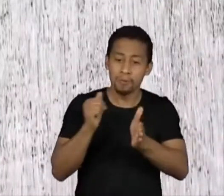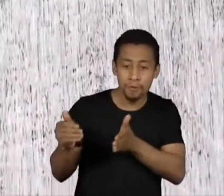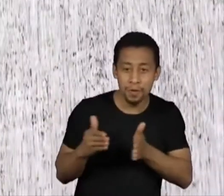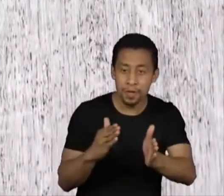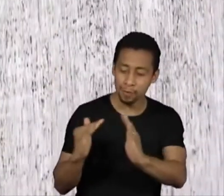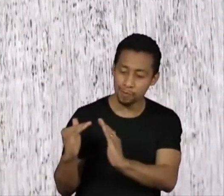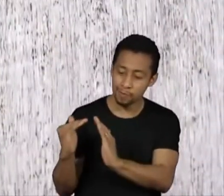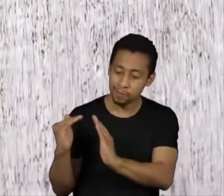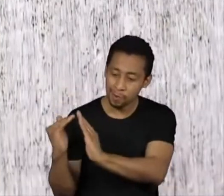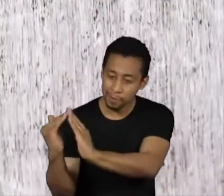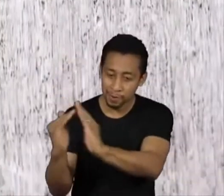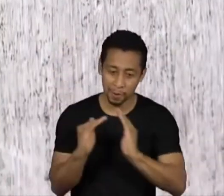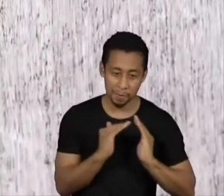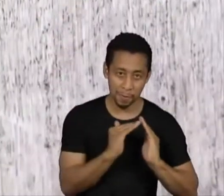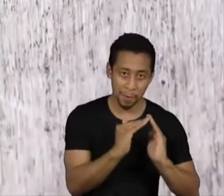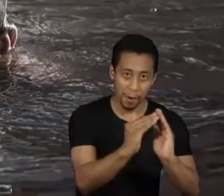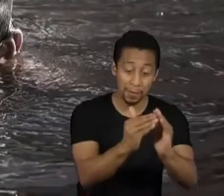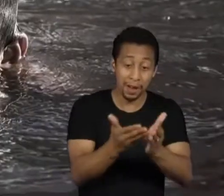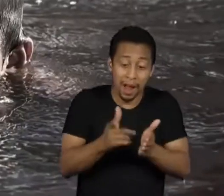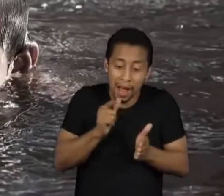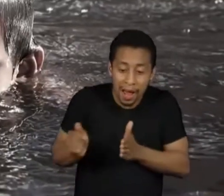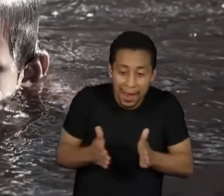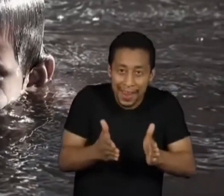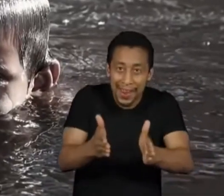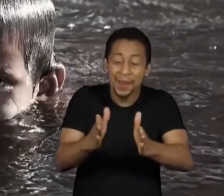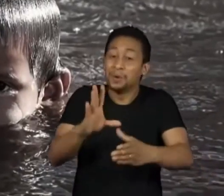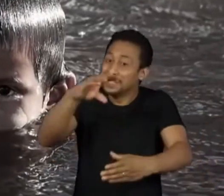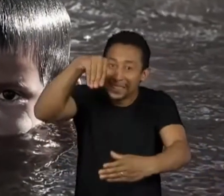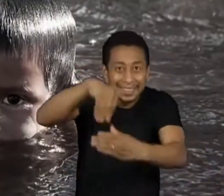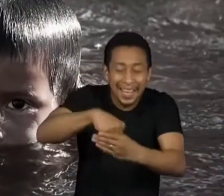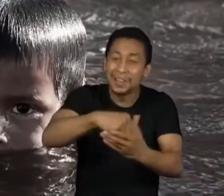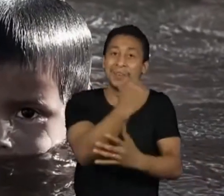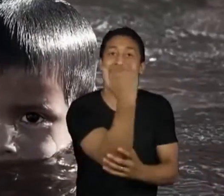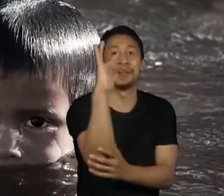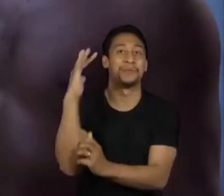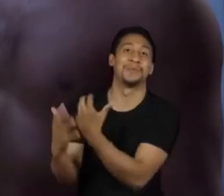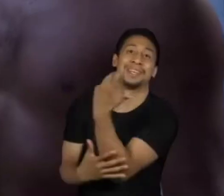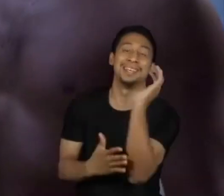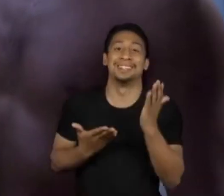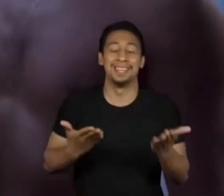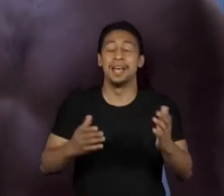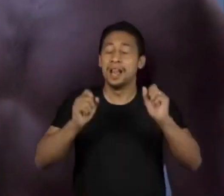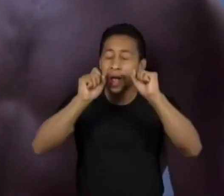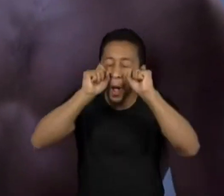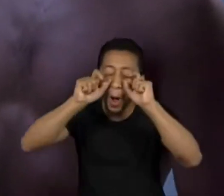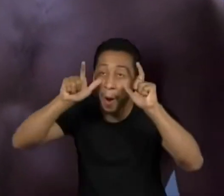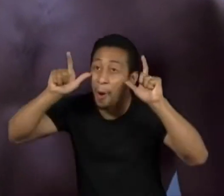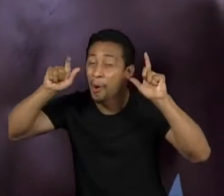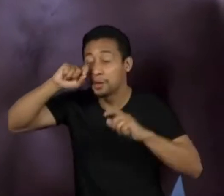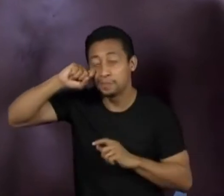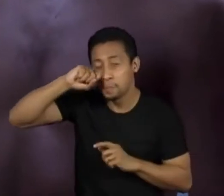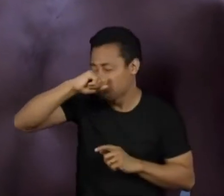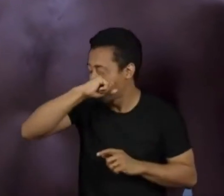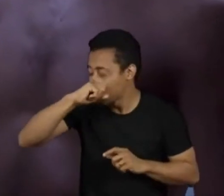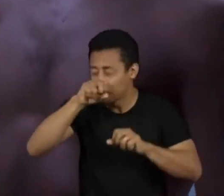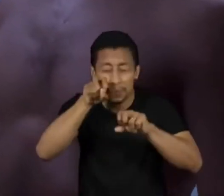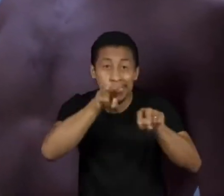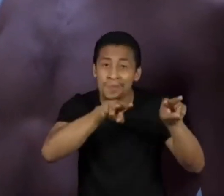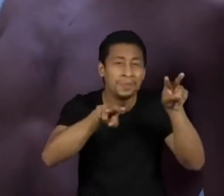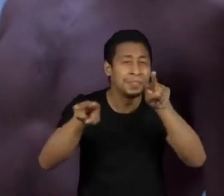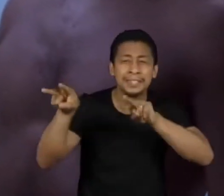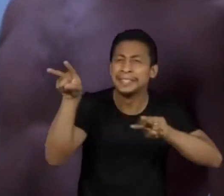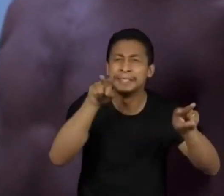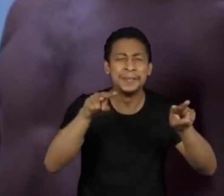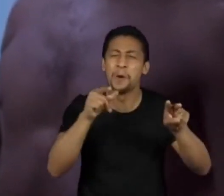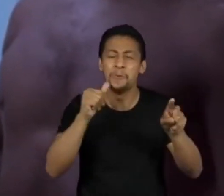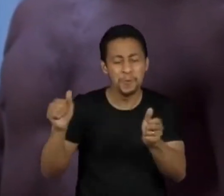povo ribeirinho vive no tempo da natureza. Então, ele acorda de manhã e a primeira coisa que ele vai fazer é observar o rio, a mata,